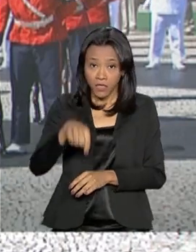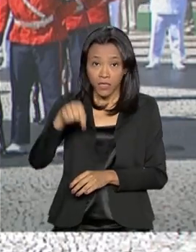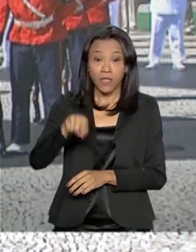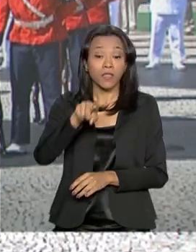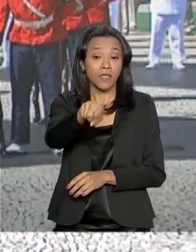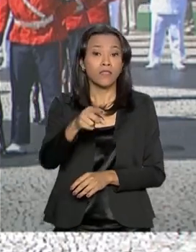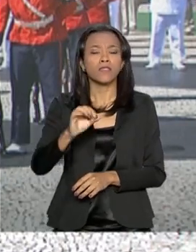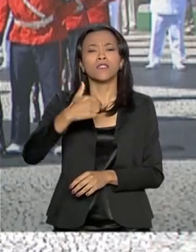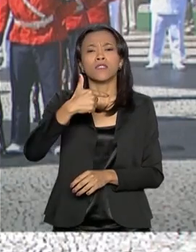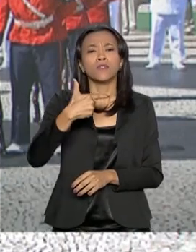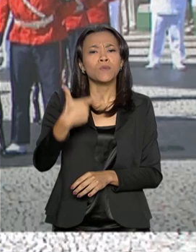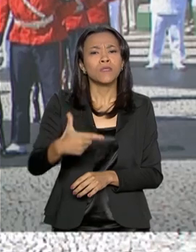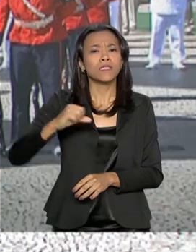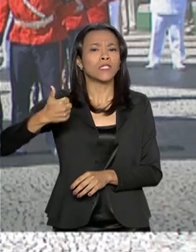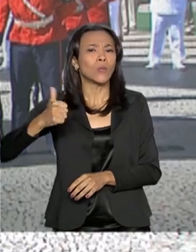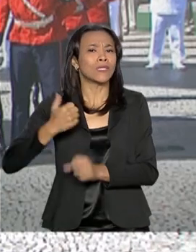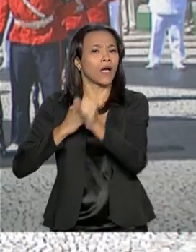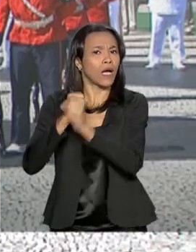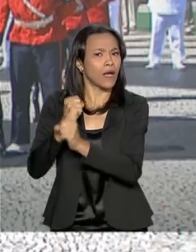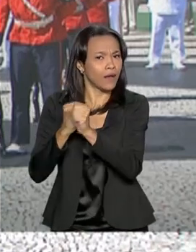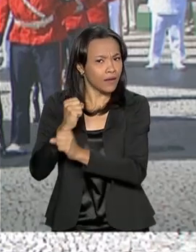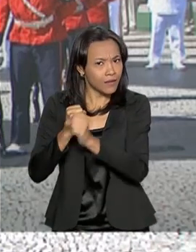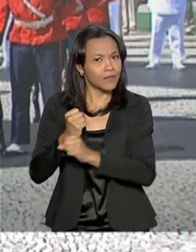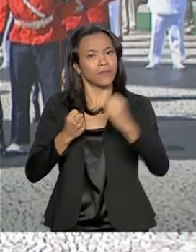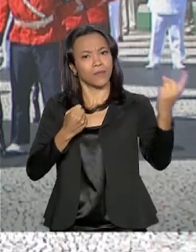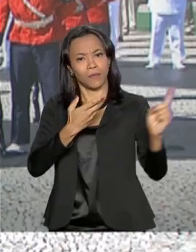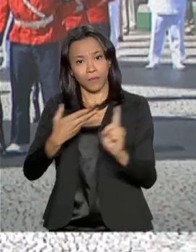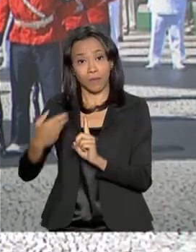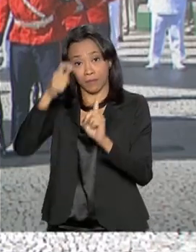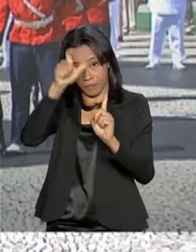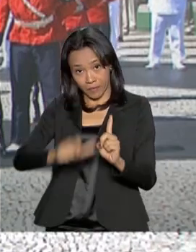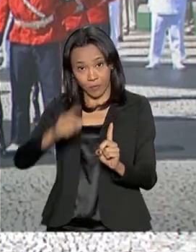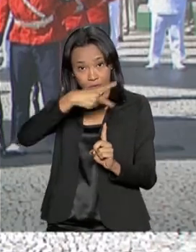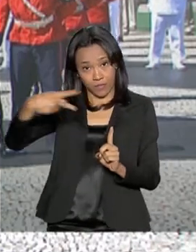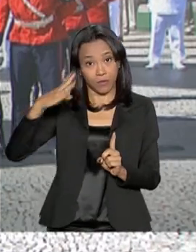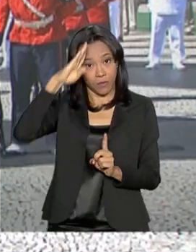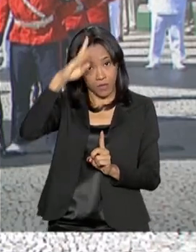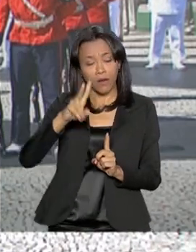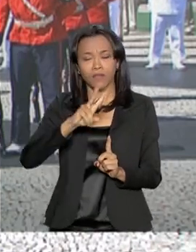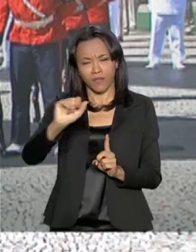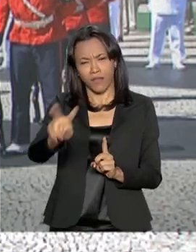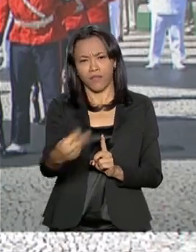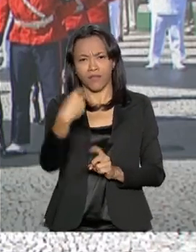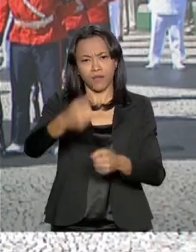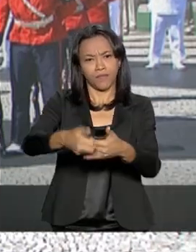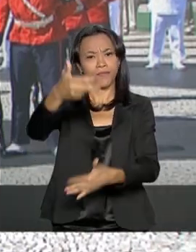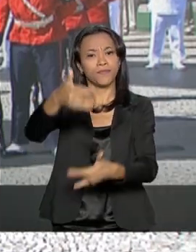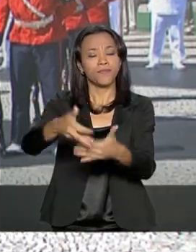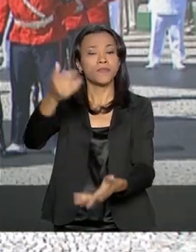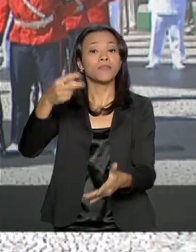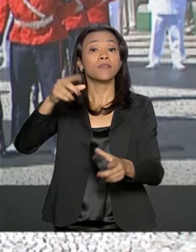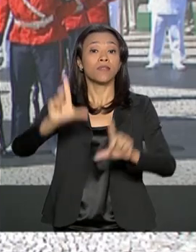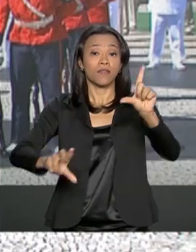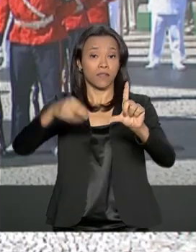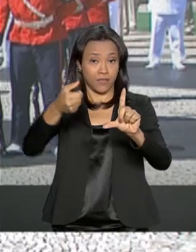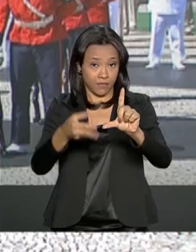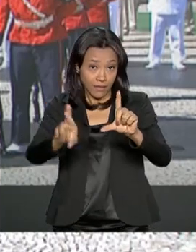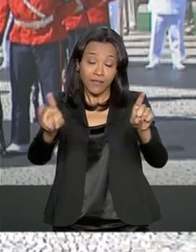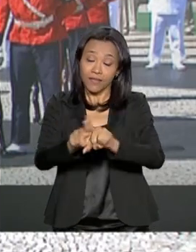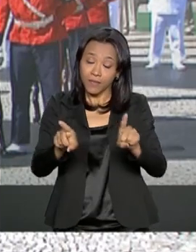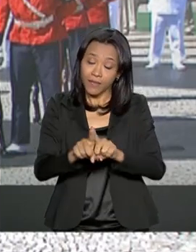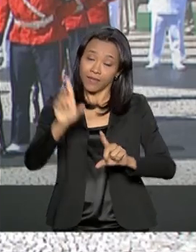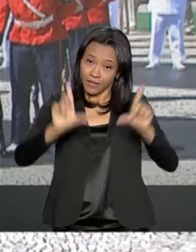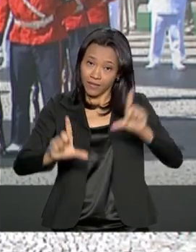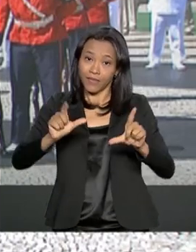de Fuzileiros Navais, com a participação do presidente da República, Jair Bolsonaro, você acompanha nas redes sociais da NBR e também na TV